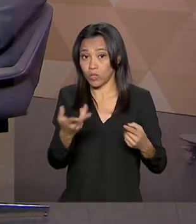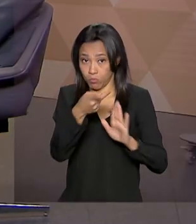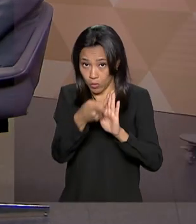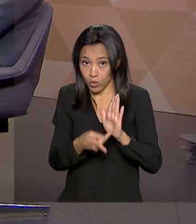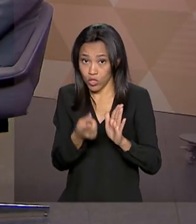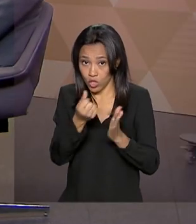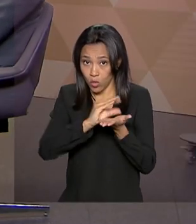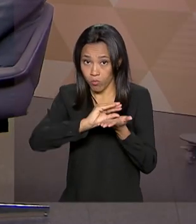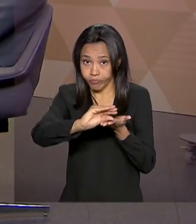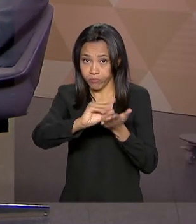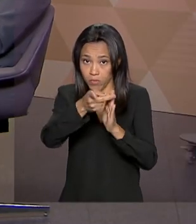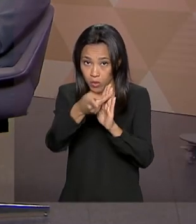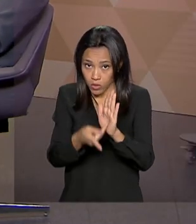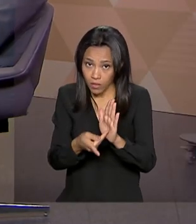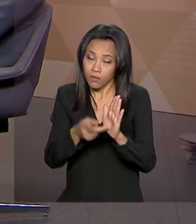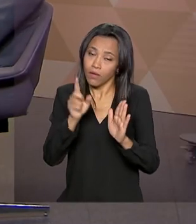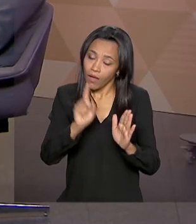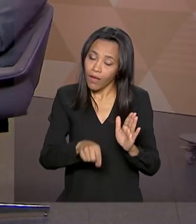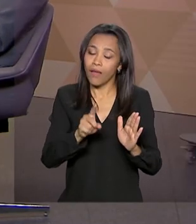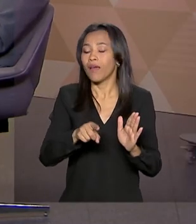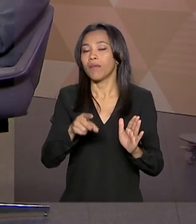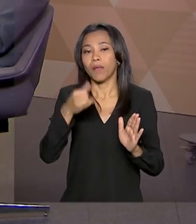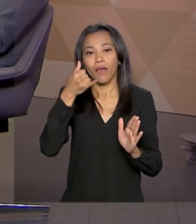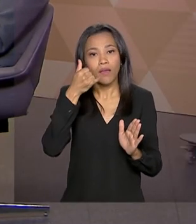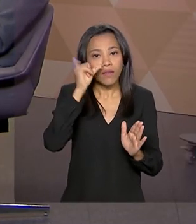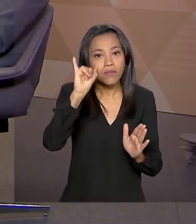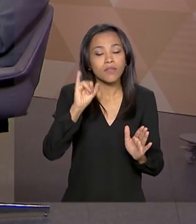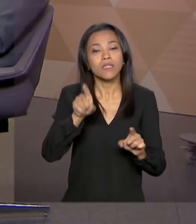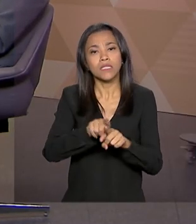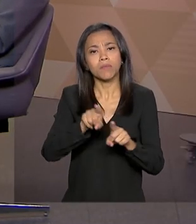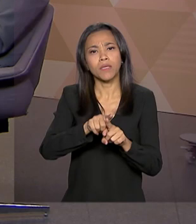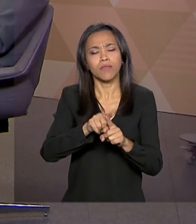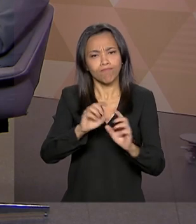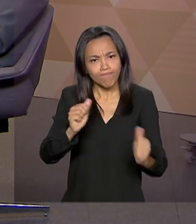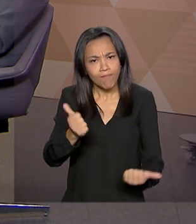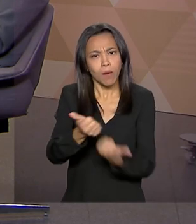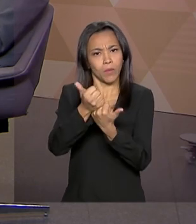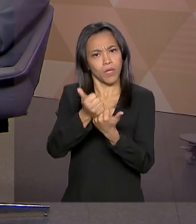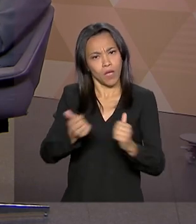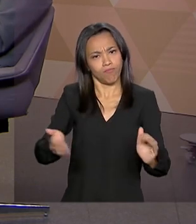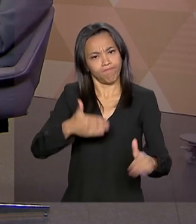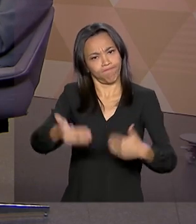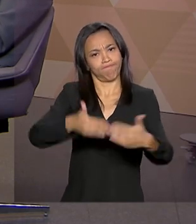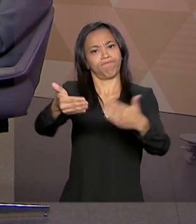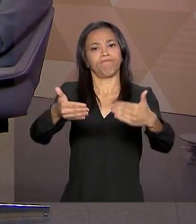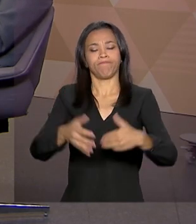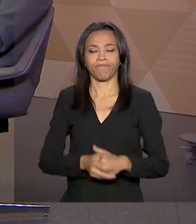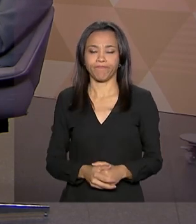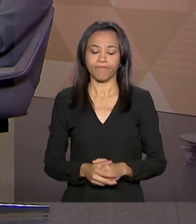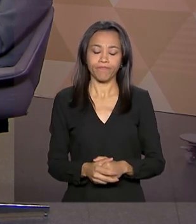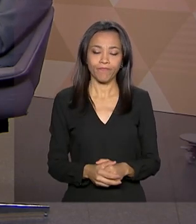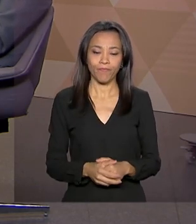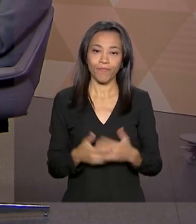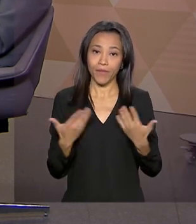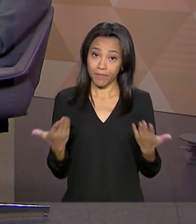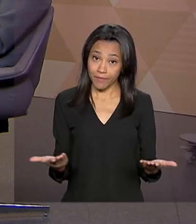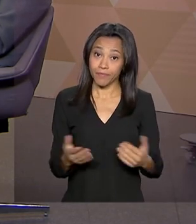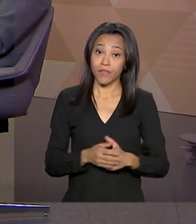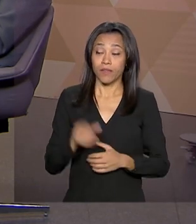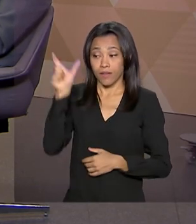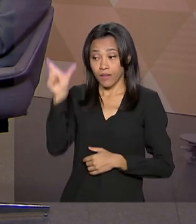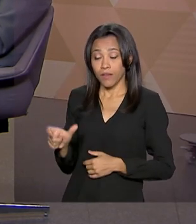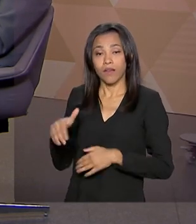Então, é para isso, é para prevenir e recuperar direitos difusos. Perfeito. Eu conversei com o